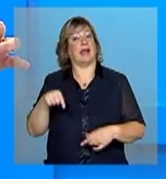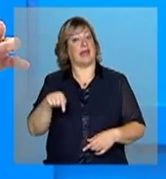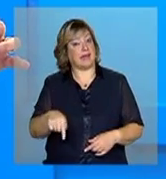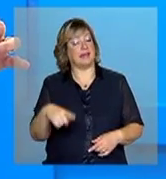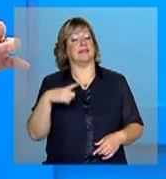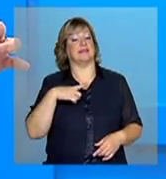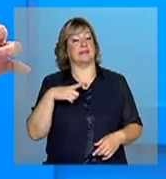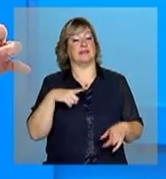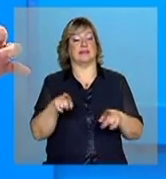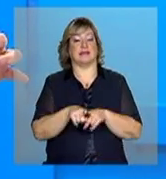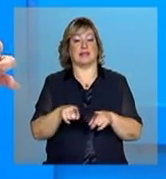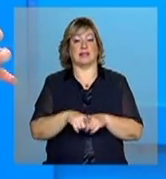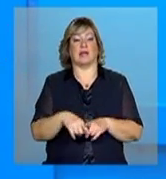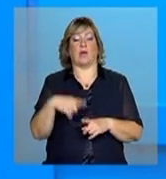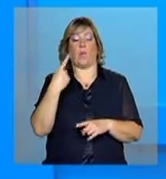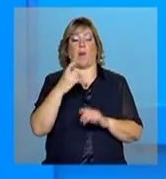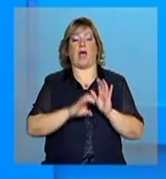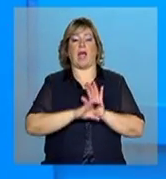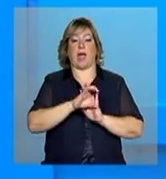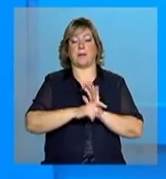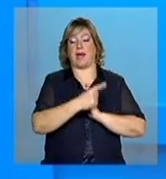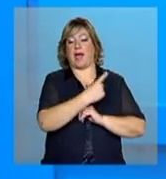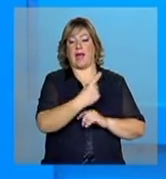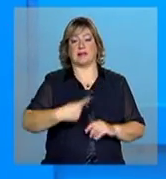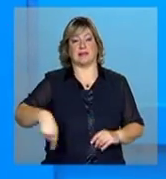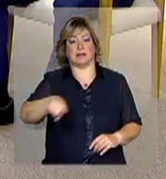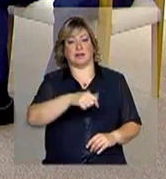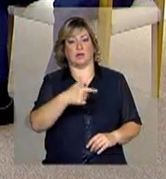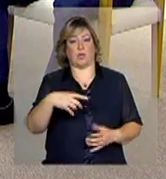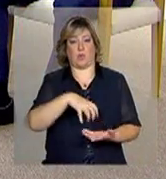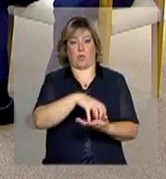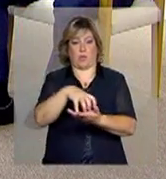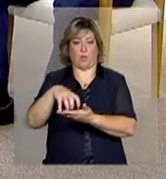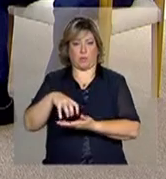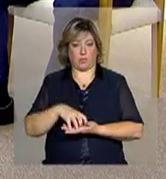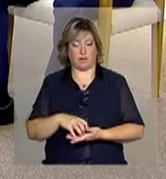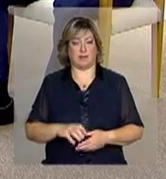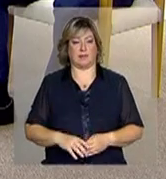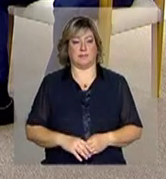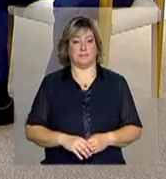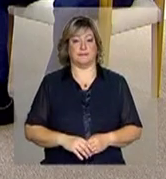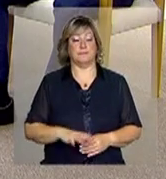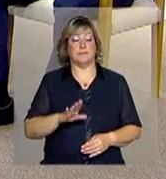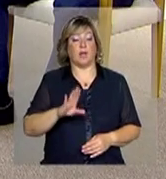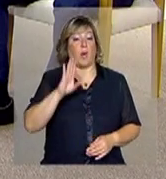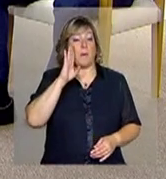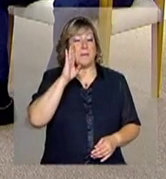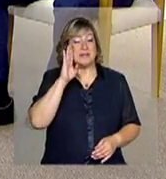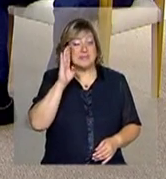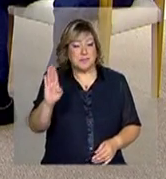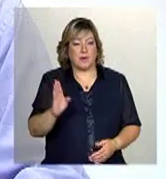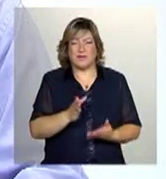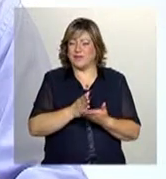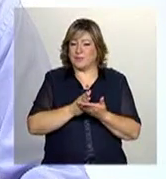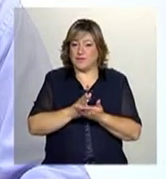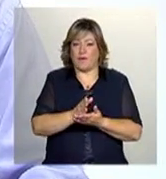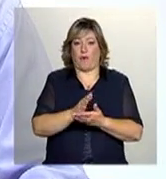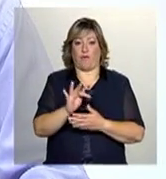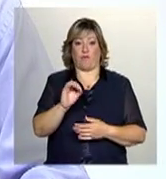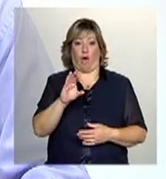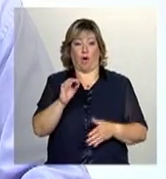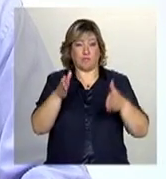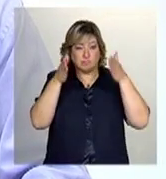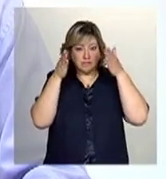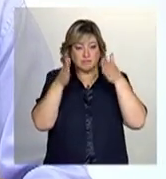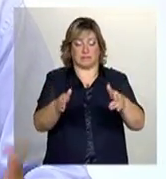para cada um desses 12 grupos. E aí, Adriana, o principal foco mesmo, assim, do trabalho, o